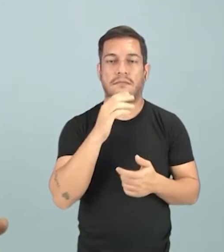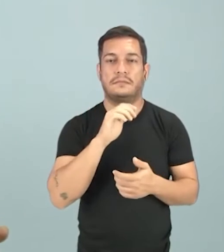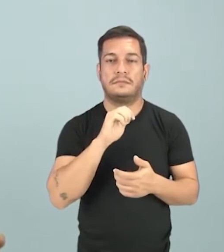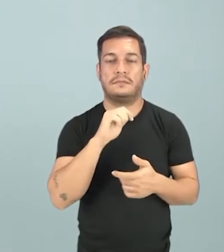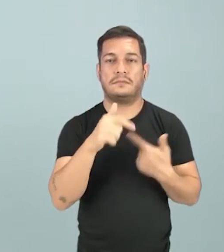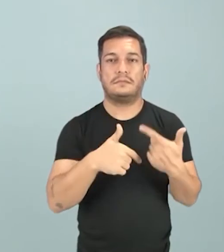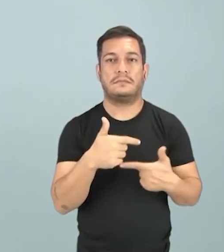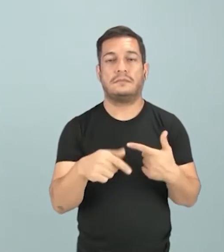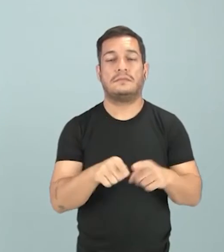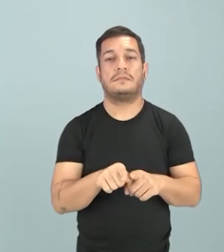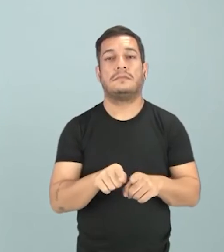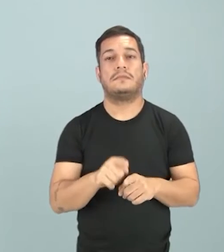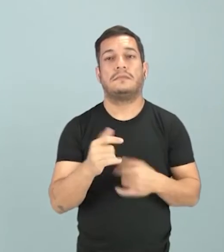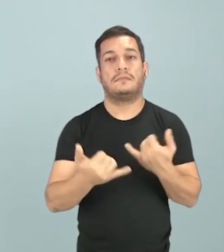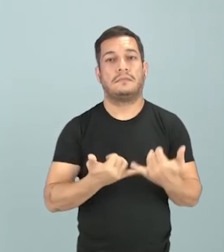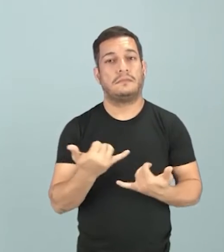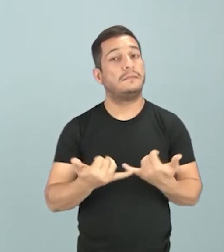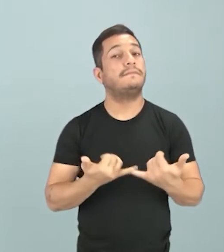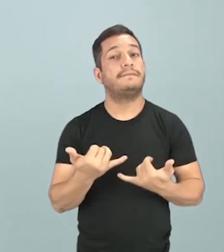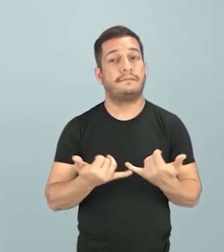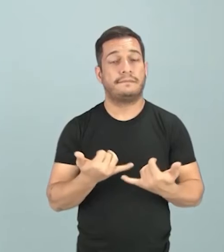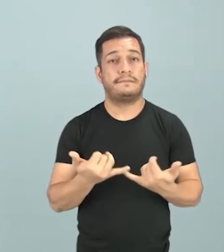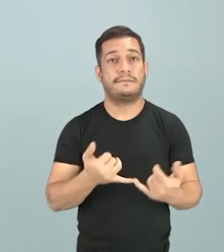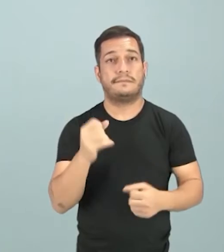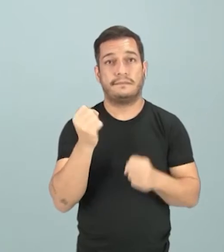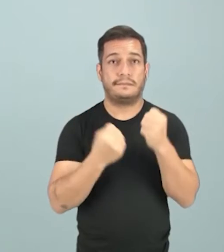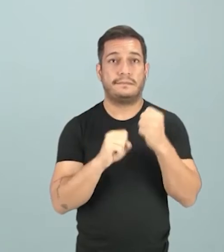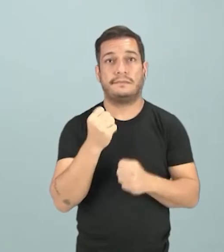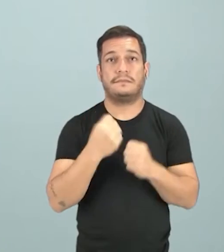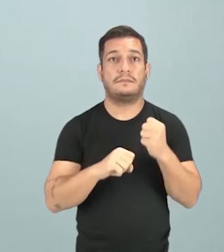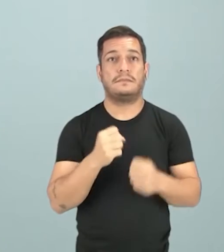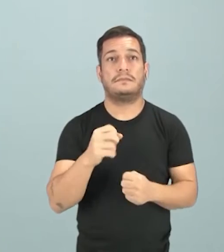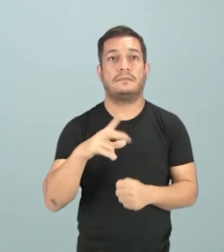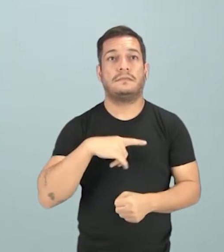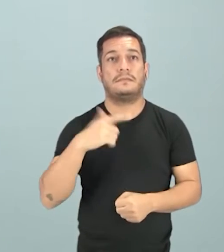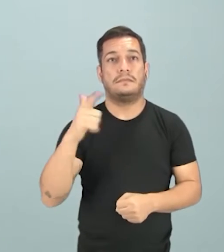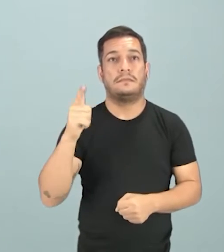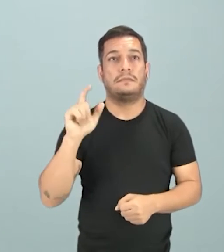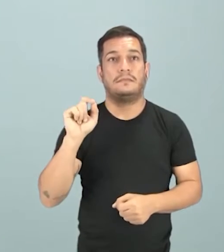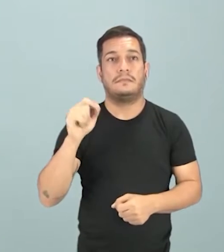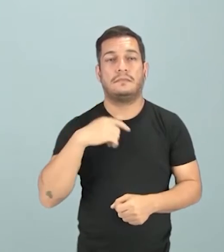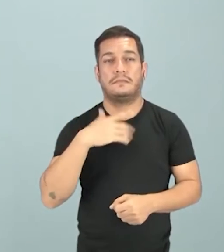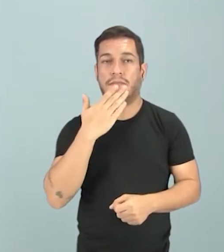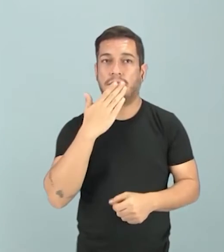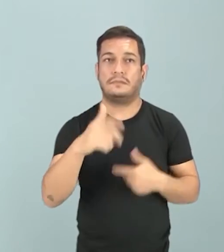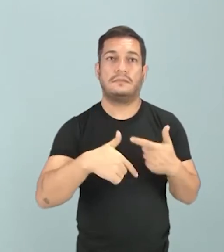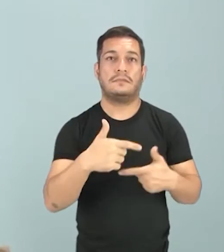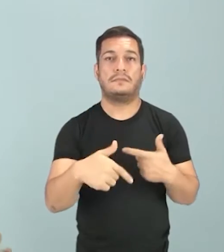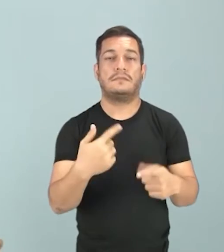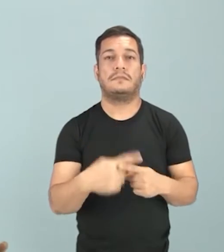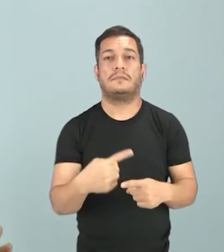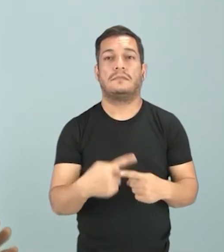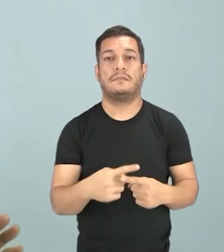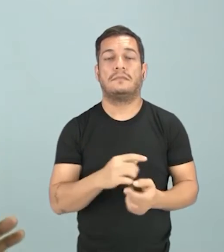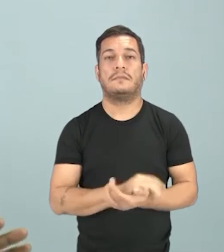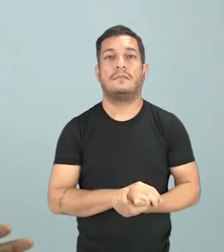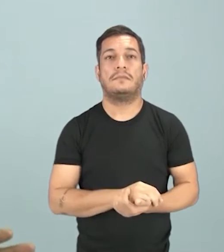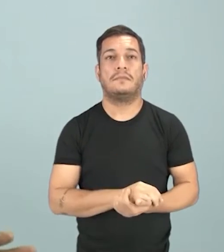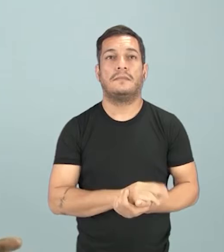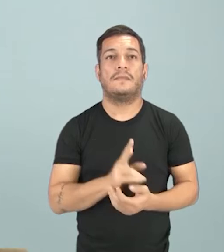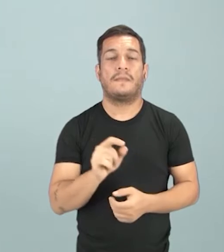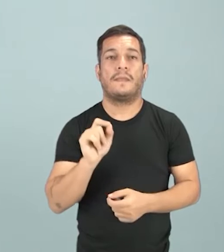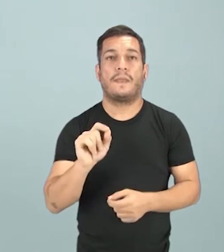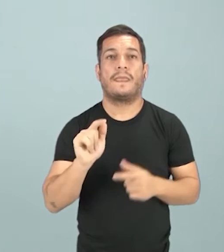e também brincava. Na fábrica, vai ter outro ritmo de trabalho. Por quê? Ele vai